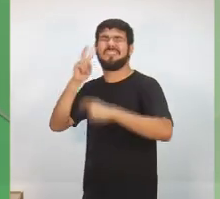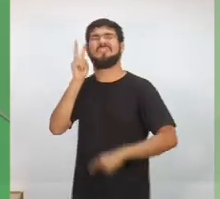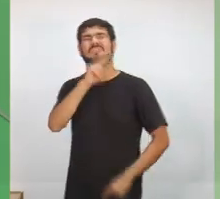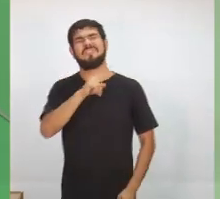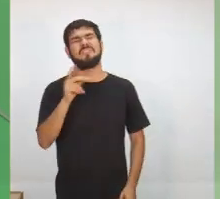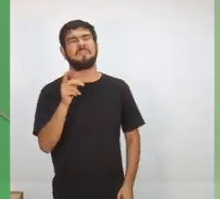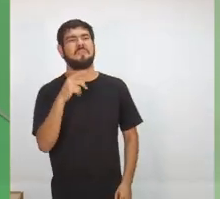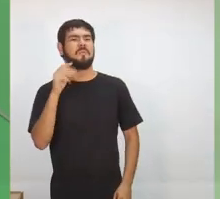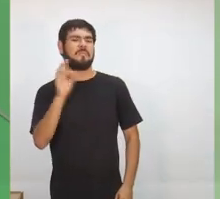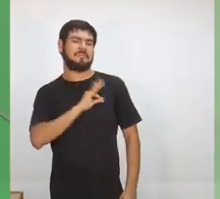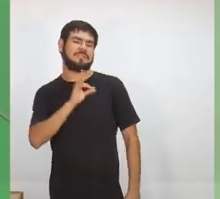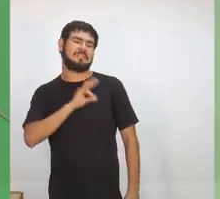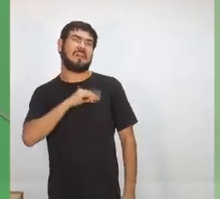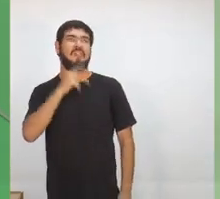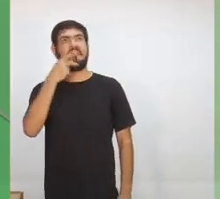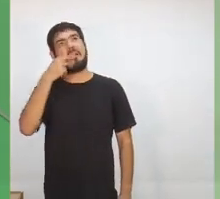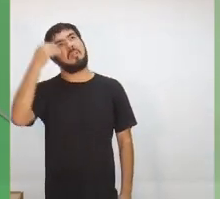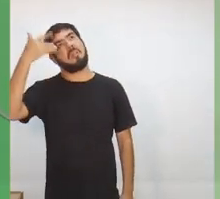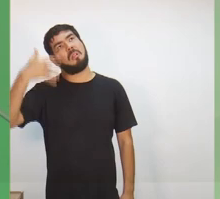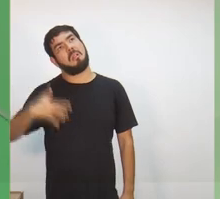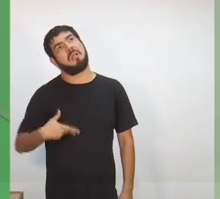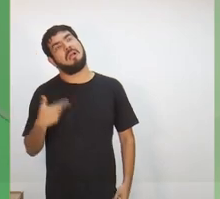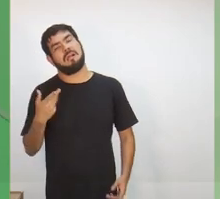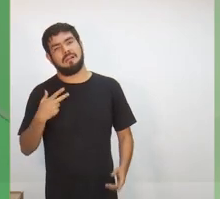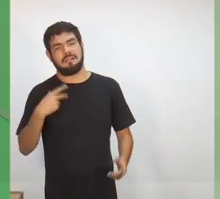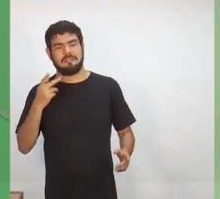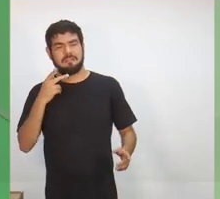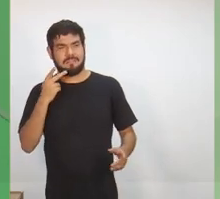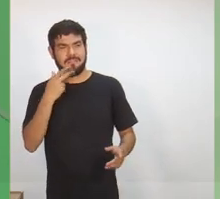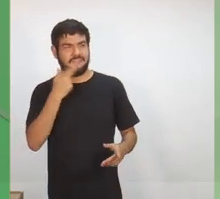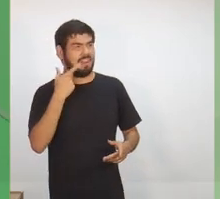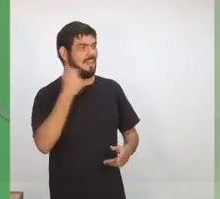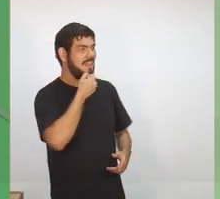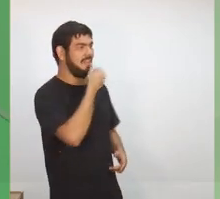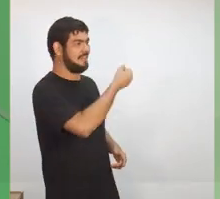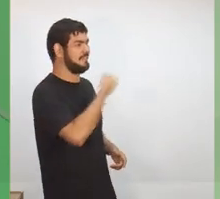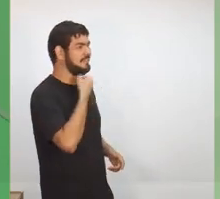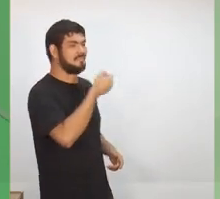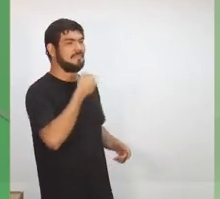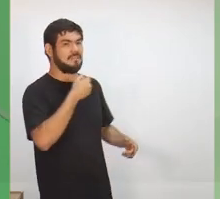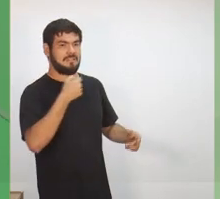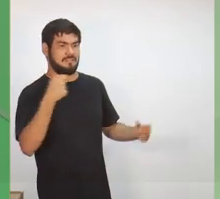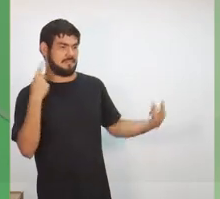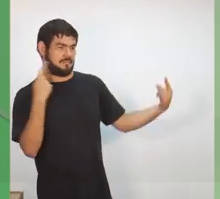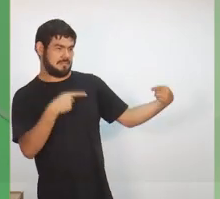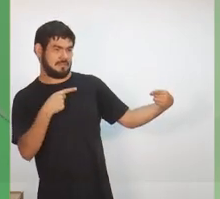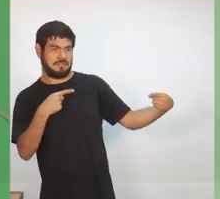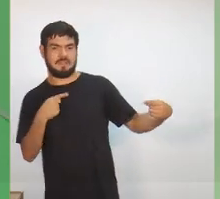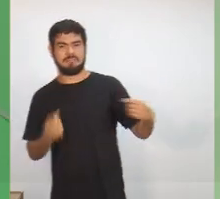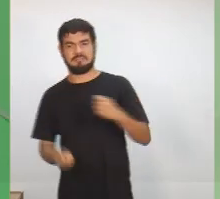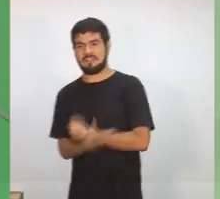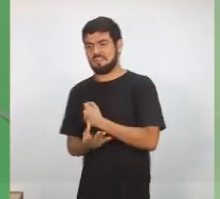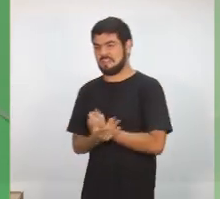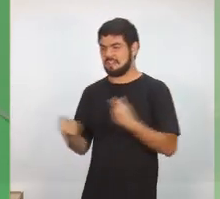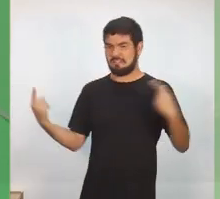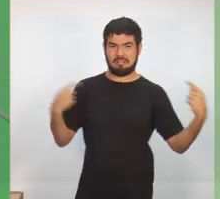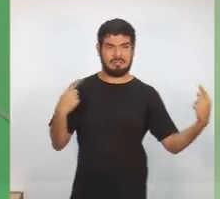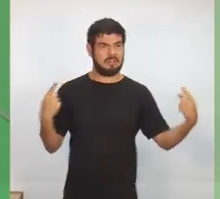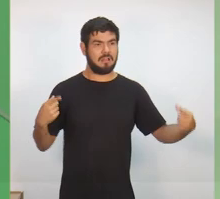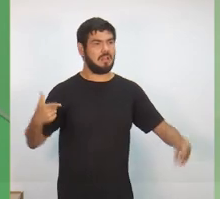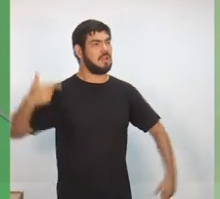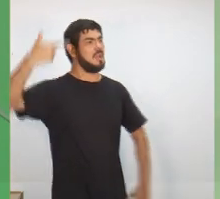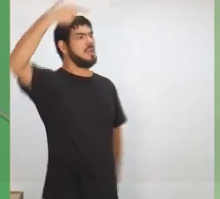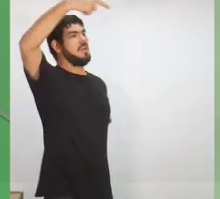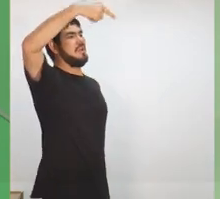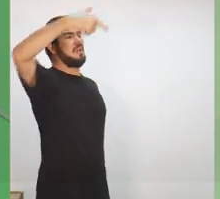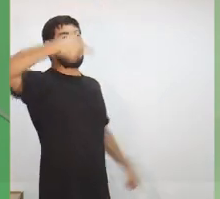policial que ele foi a fazer uma abordagem, estava com o PT-40 e, do outro lado, o traficante ia ficar quieto que ele estava com a R-15 apontada para a